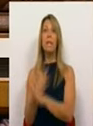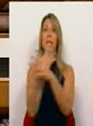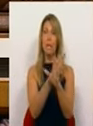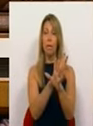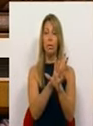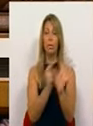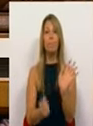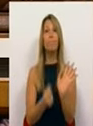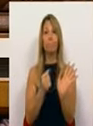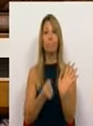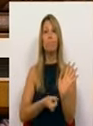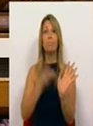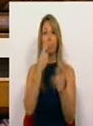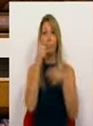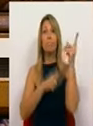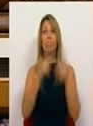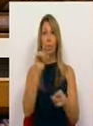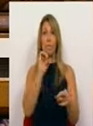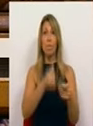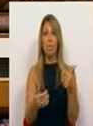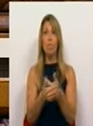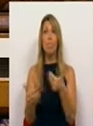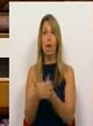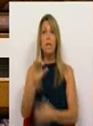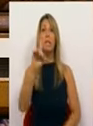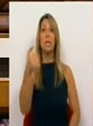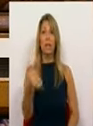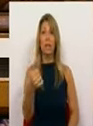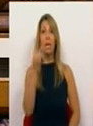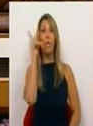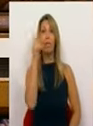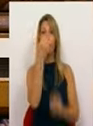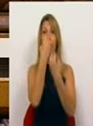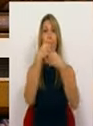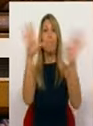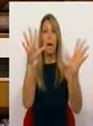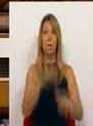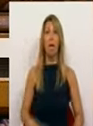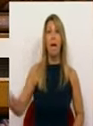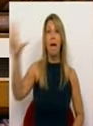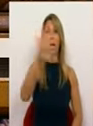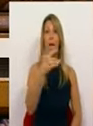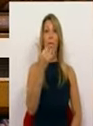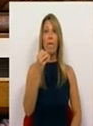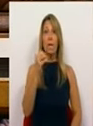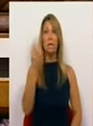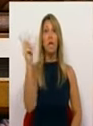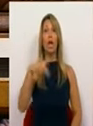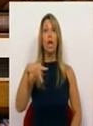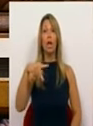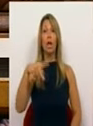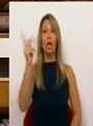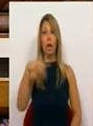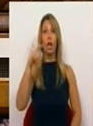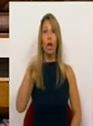morte de 65 pessoas, todas estas vidas perdidas numa área de 20 km², abrangendo